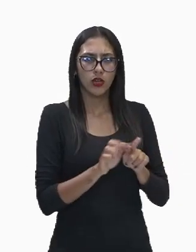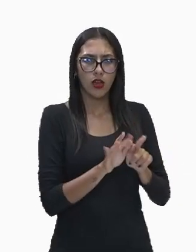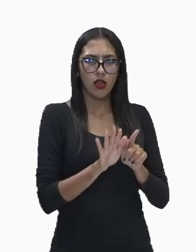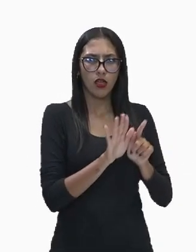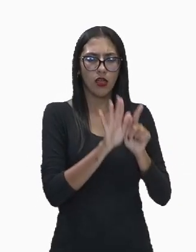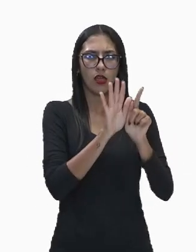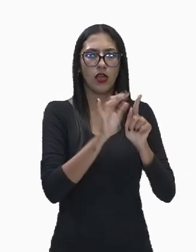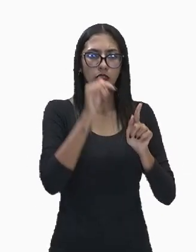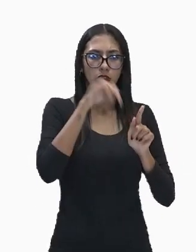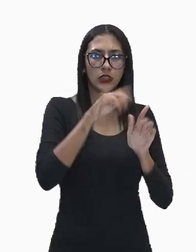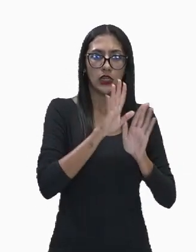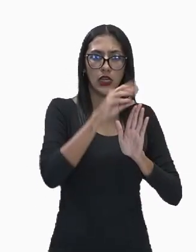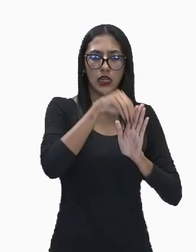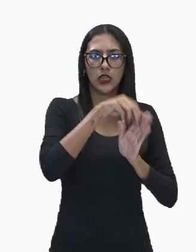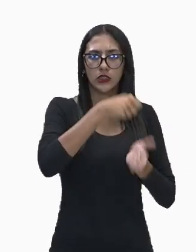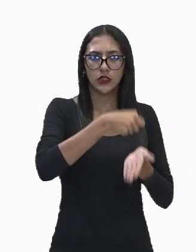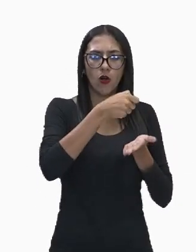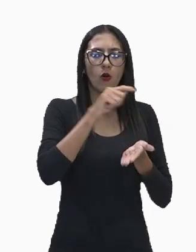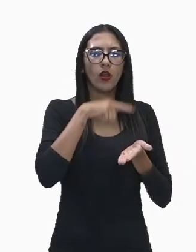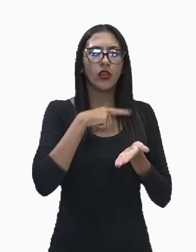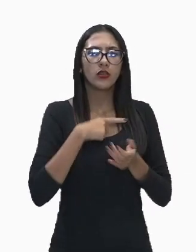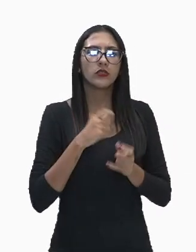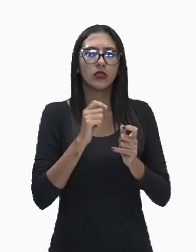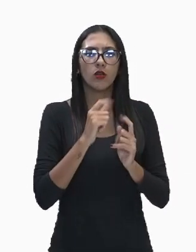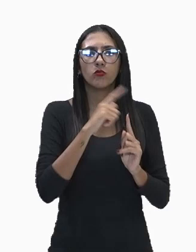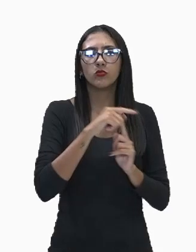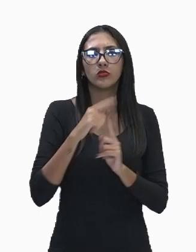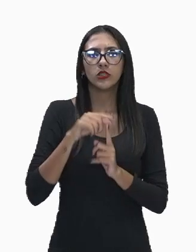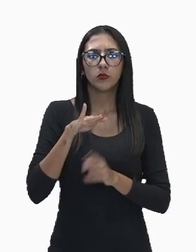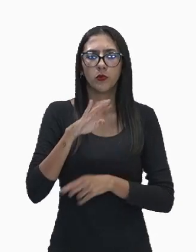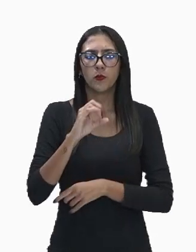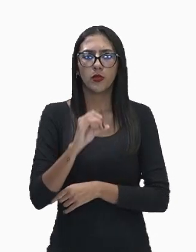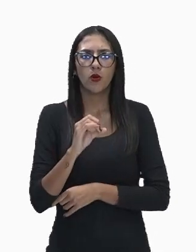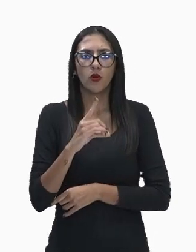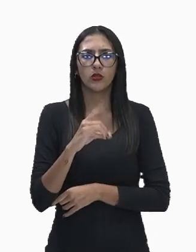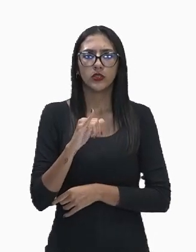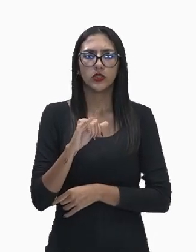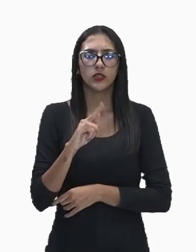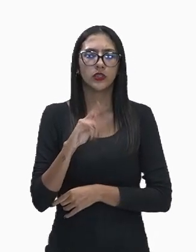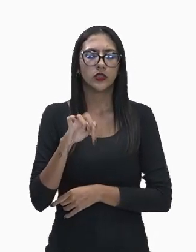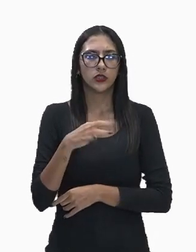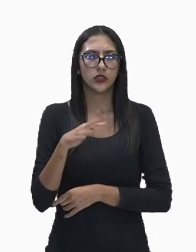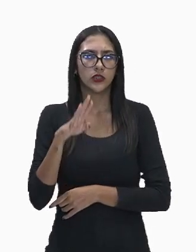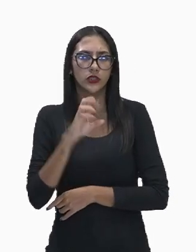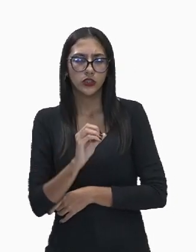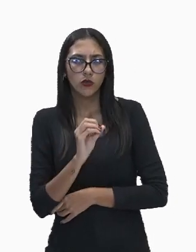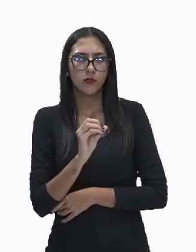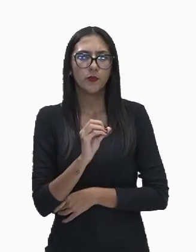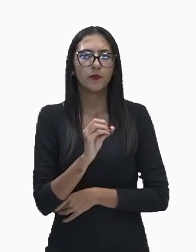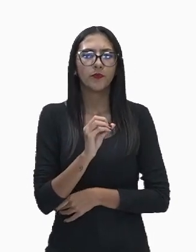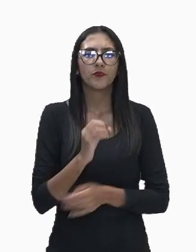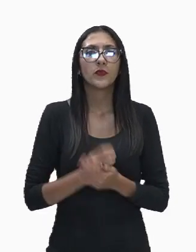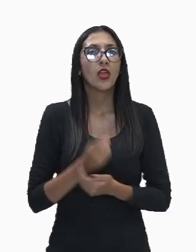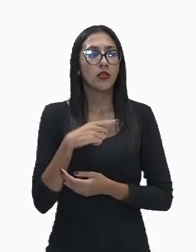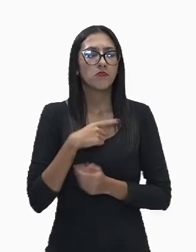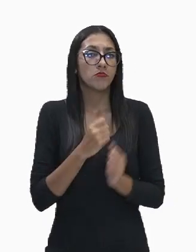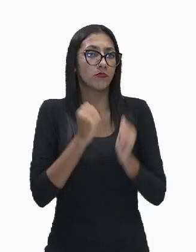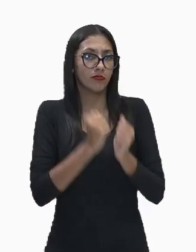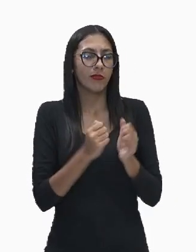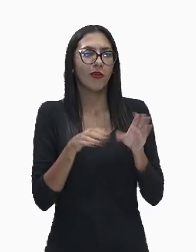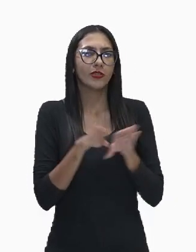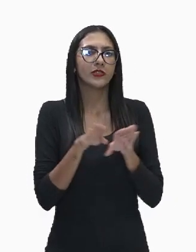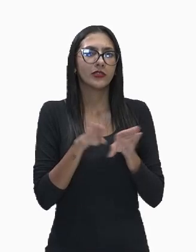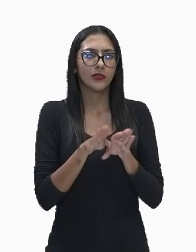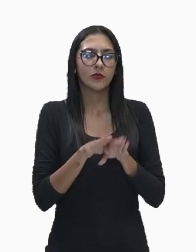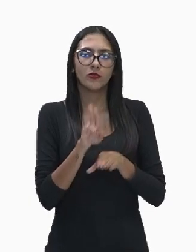forma é um processo de biodigestão anaeróbica e isso também pode ser utilizado para ser